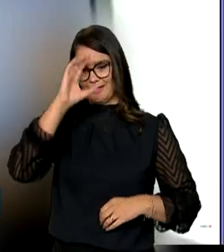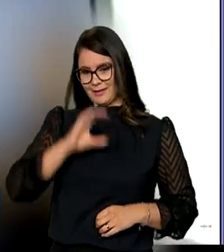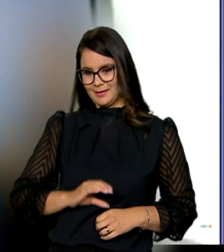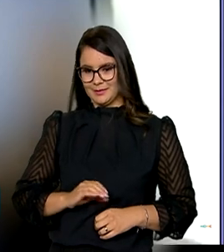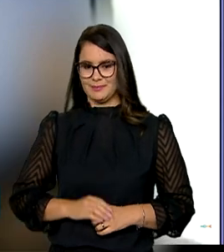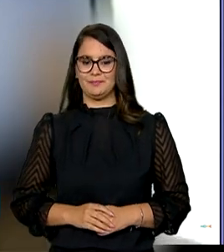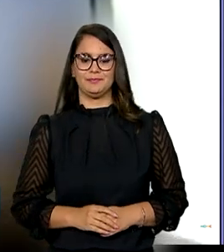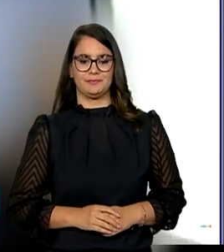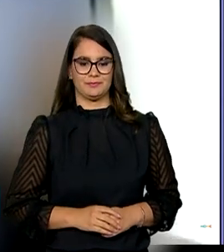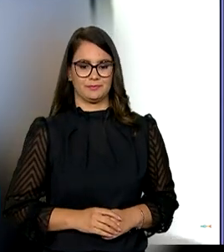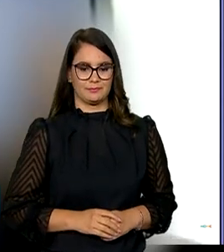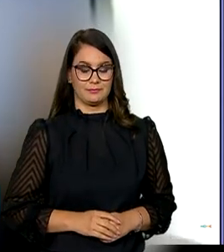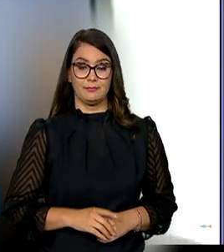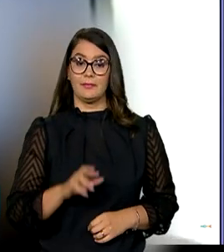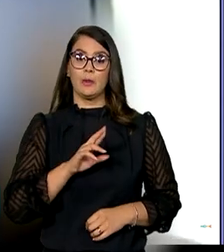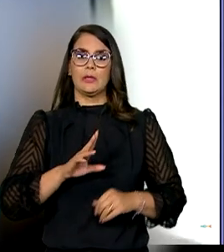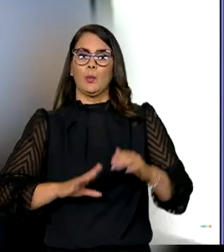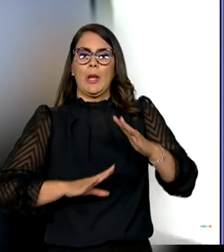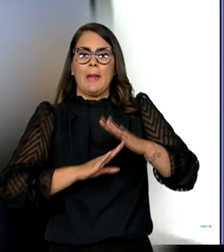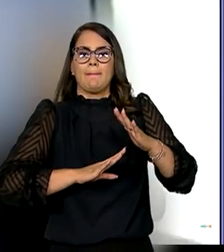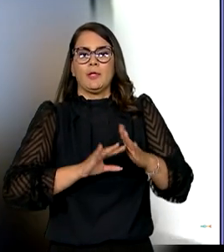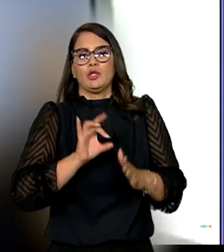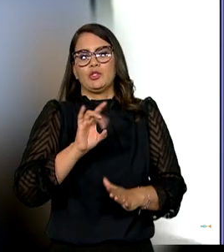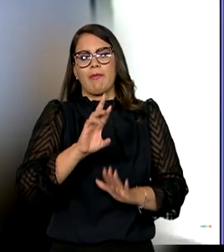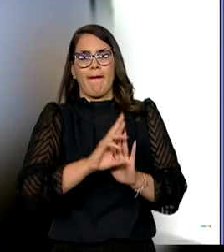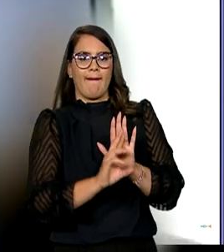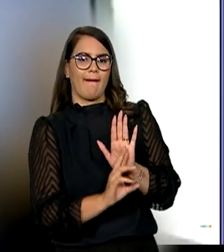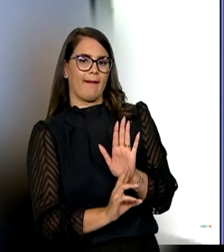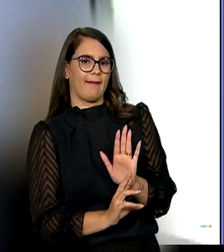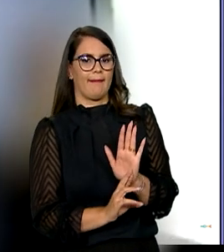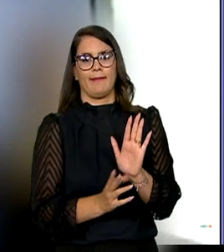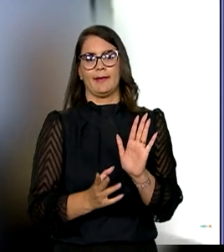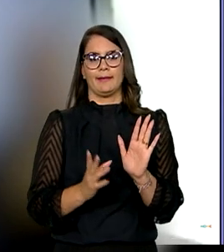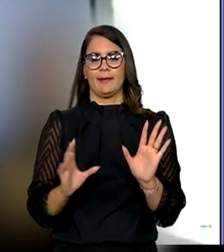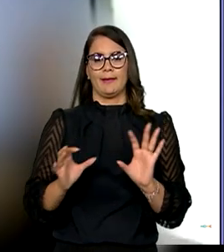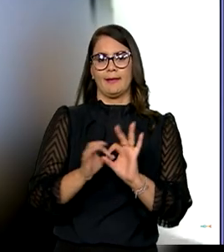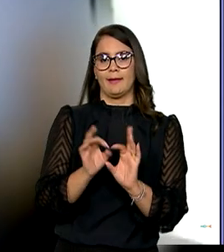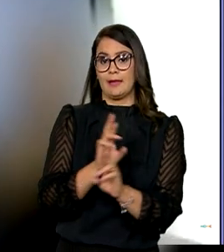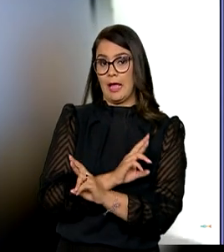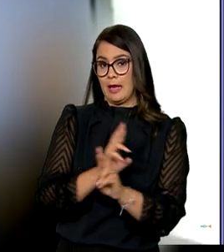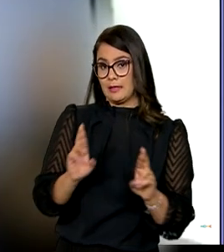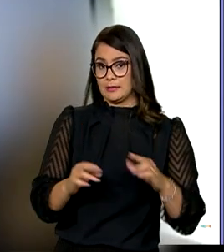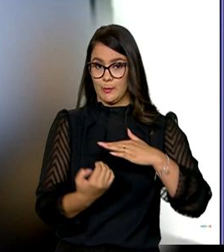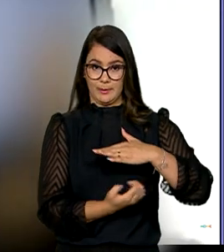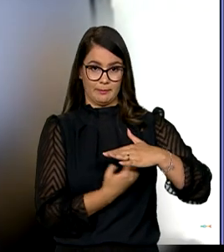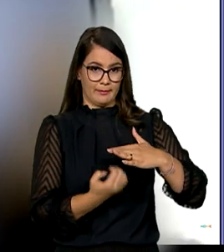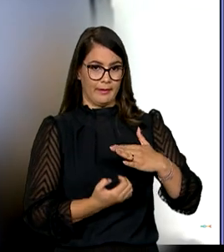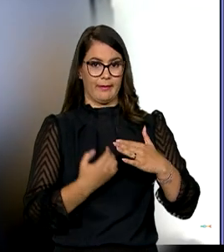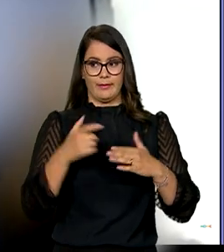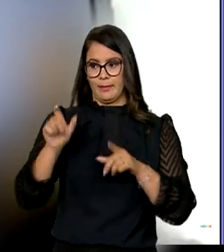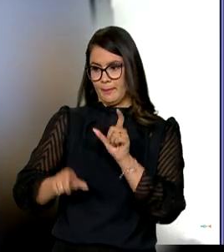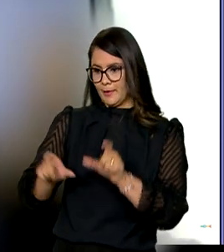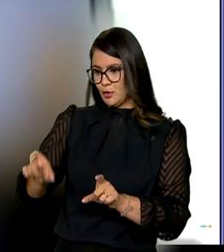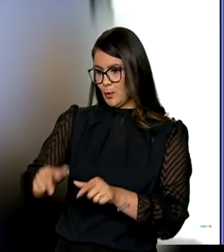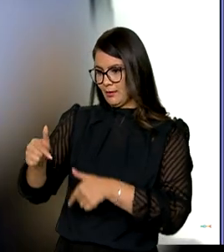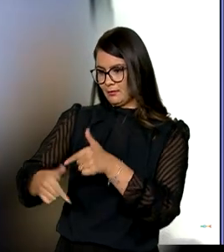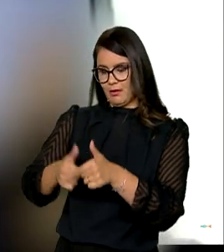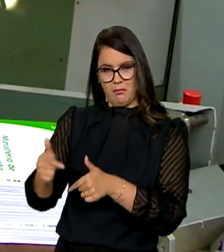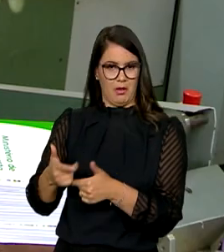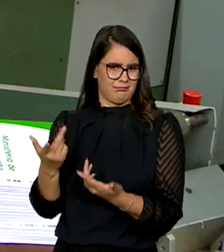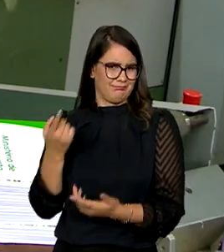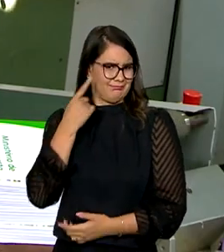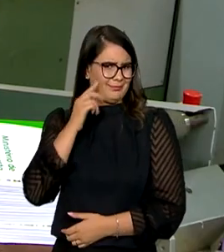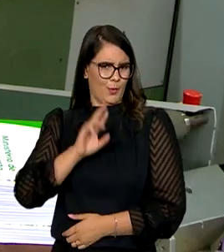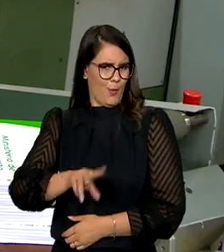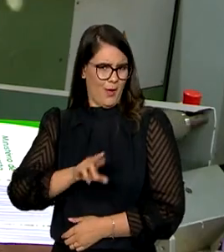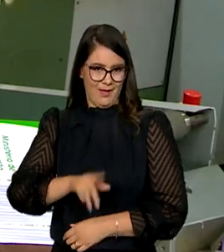Esse tema não se limita às normativas ligadas às relações empresariais e seus trabalhadores, como se pode supor.